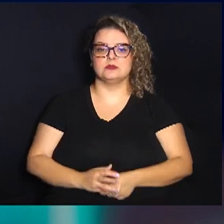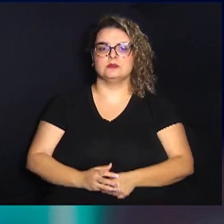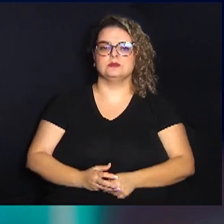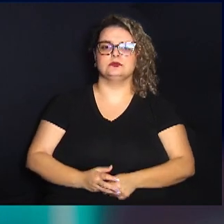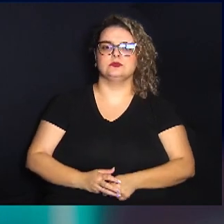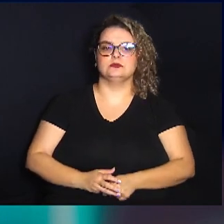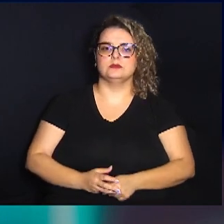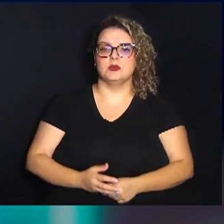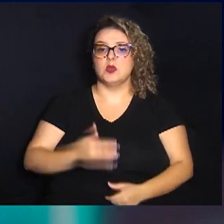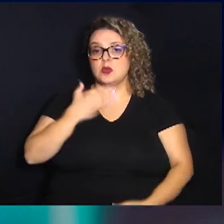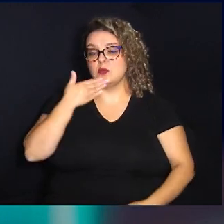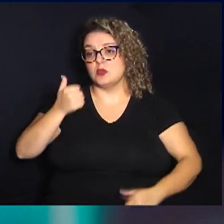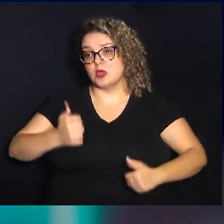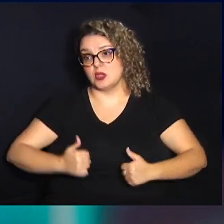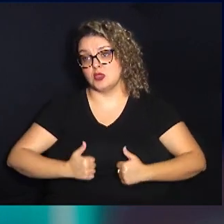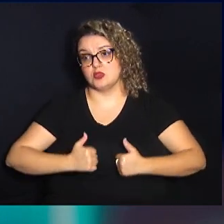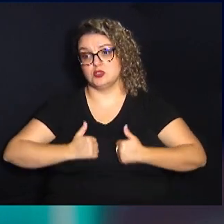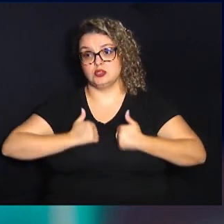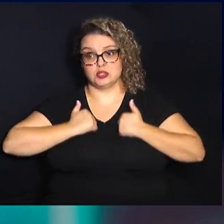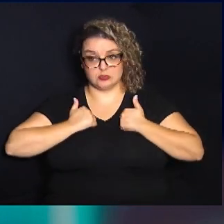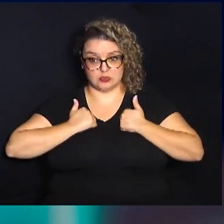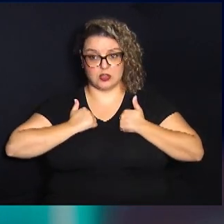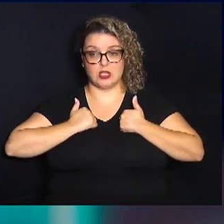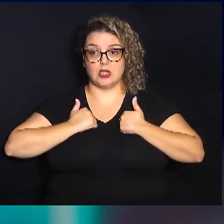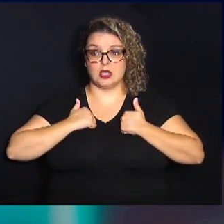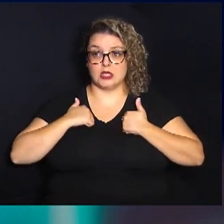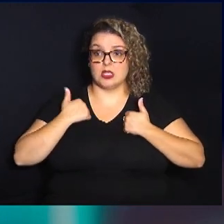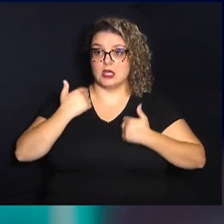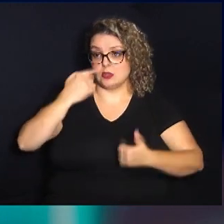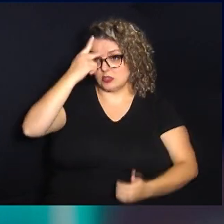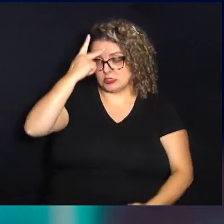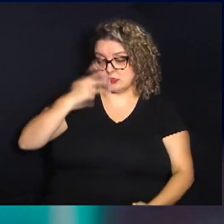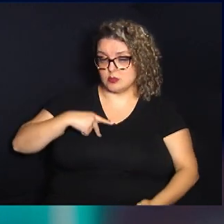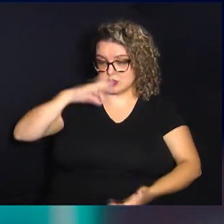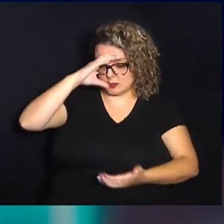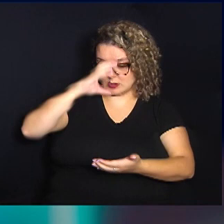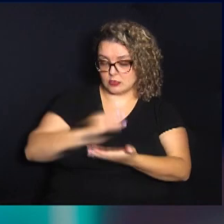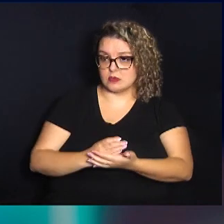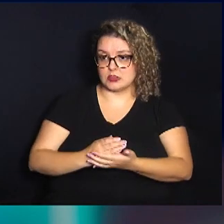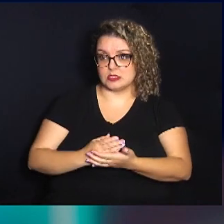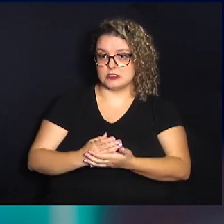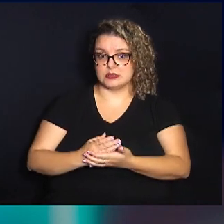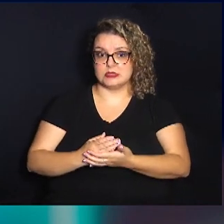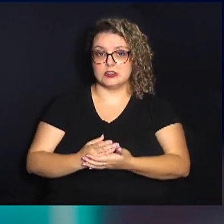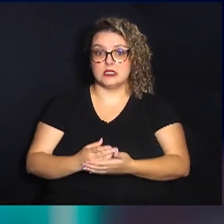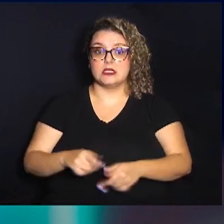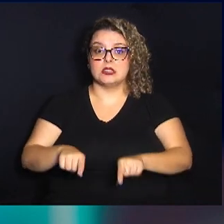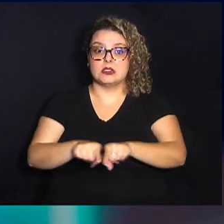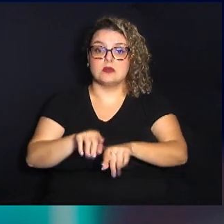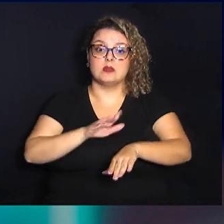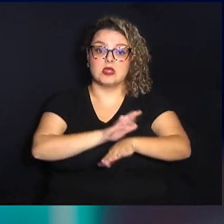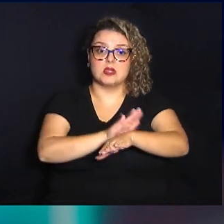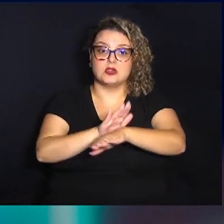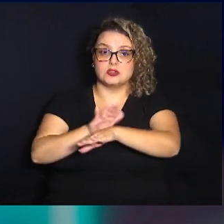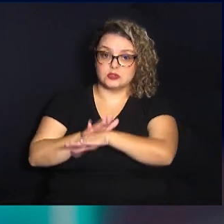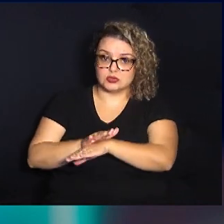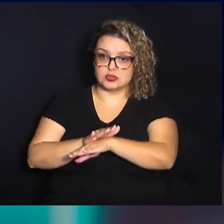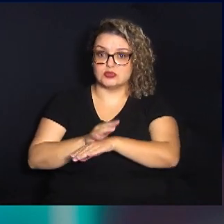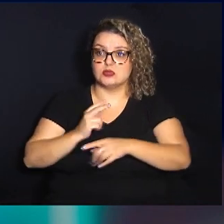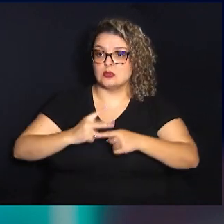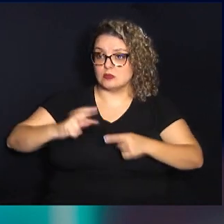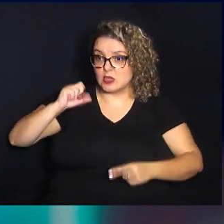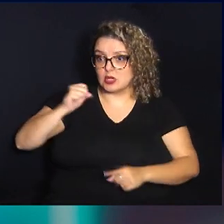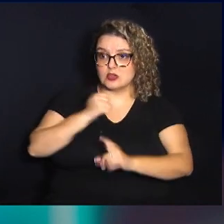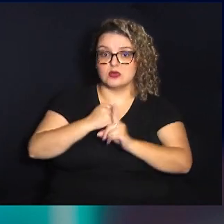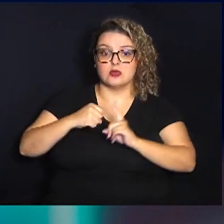melhora a nossa autoestima e autoconfiança e contribui para a conquista social